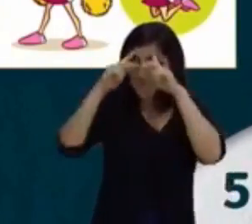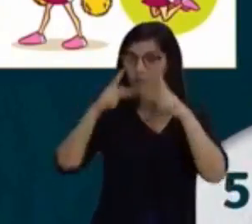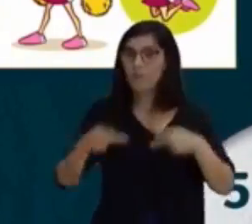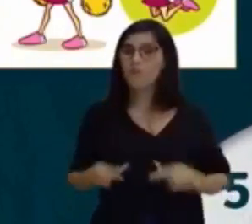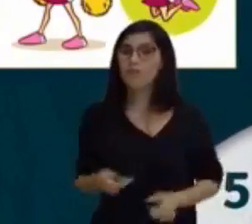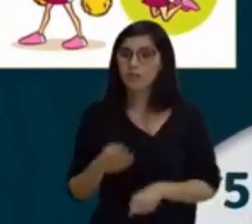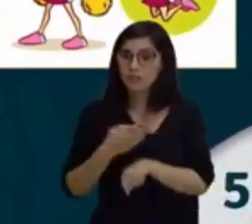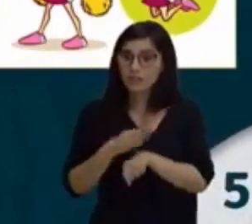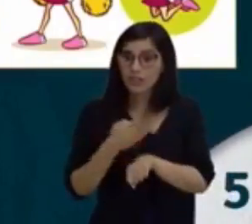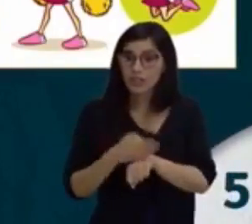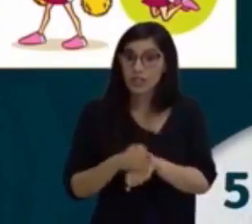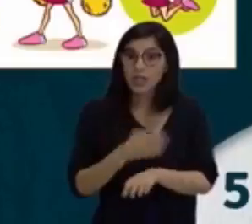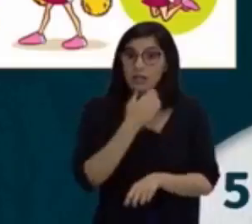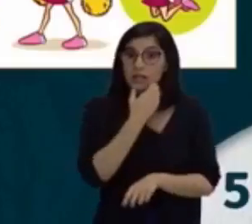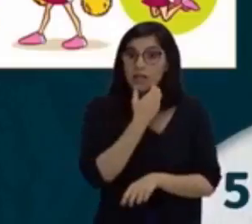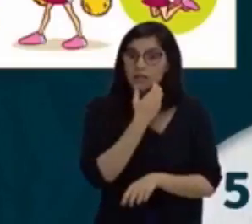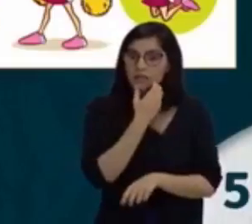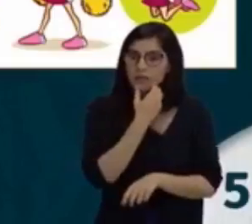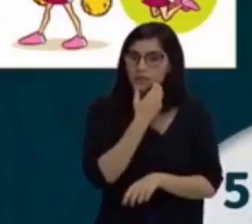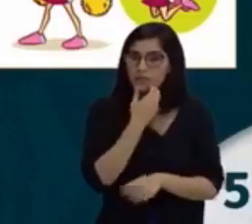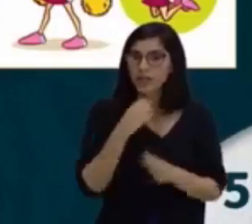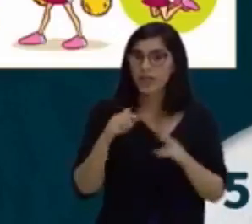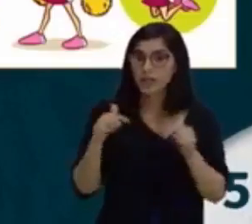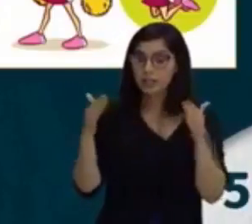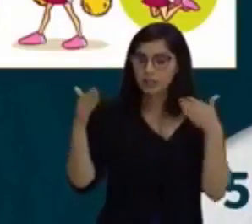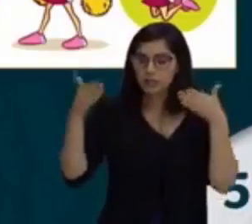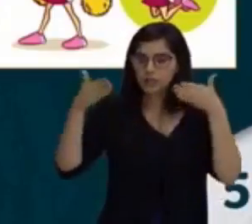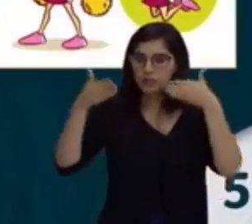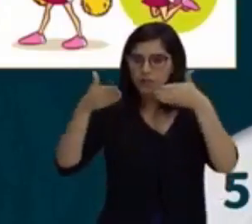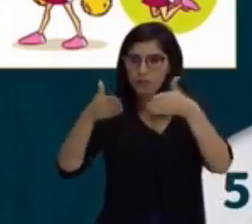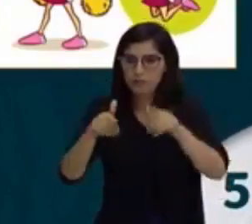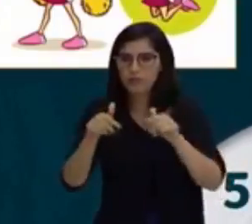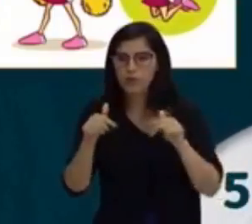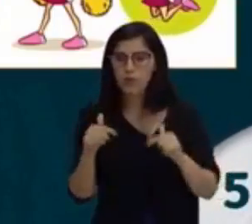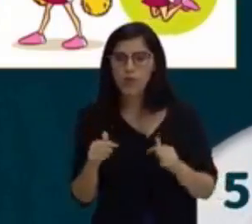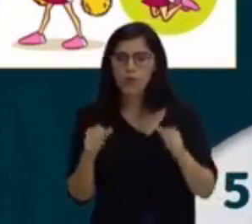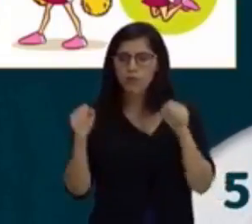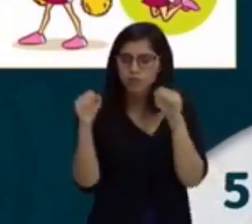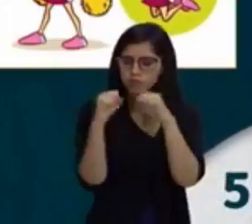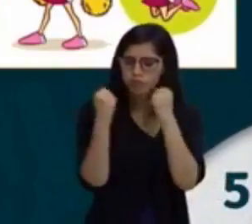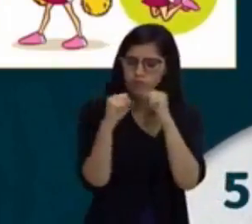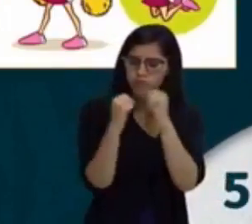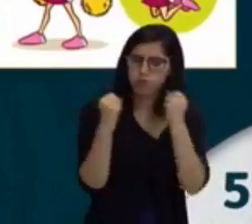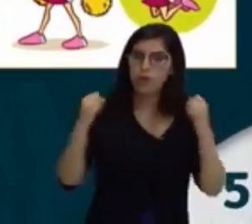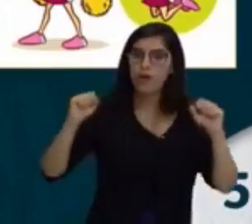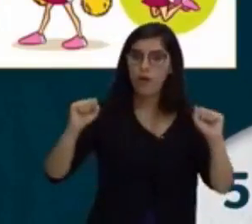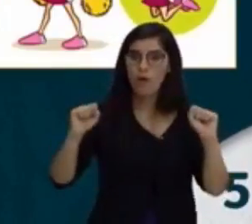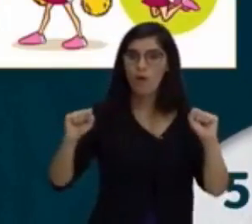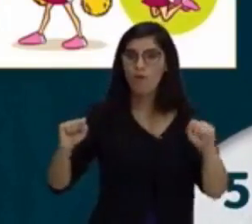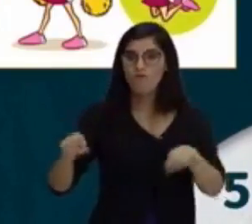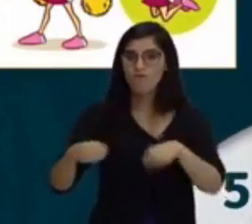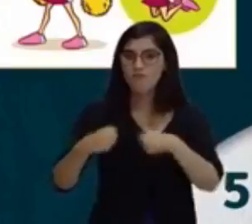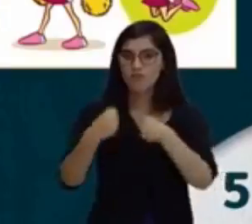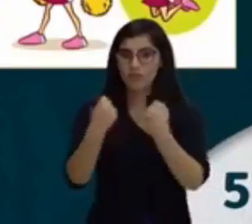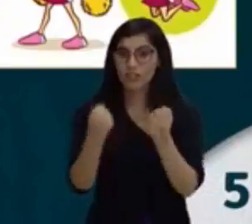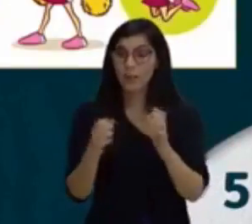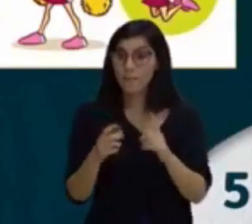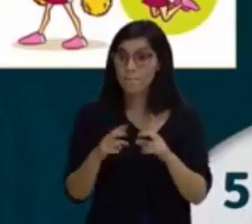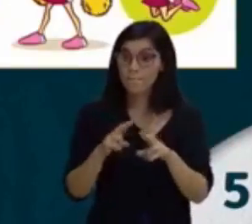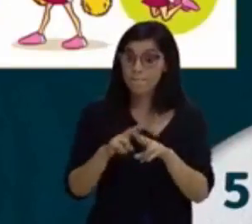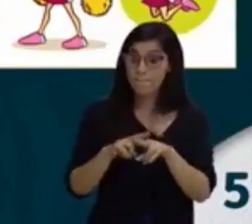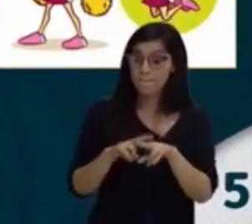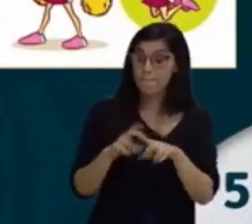Trabalhamos especificamente com o atributo força. Isso na aula anterior. Porém, hoje, hoje nós